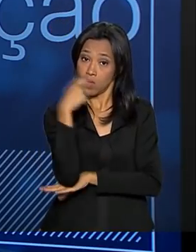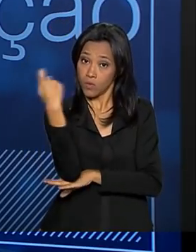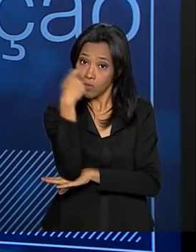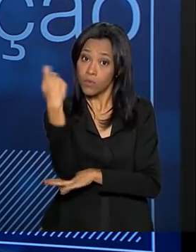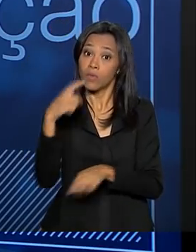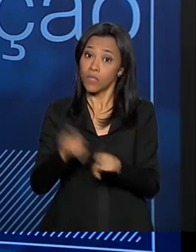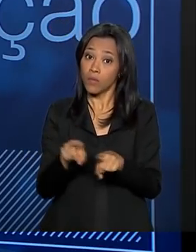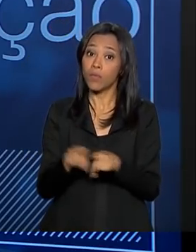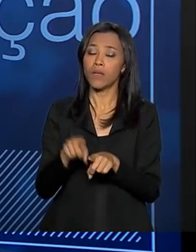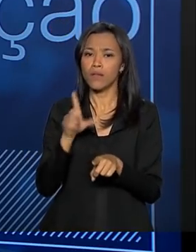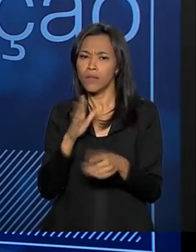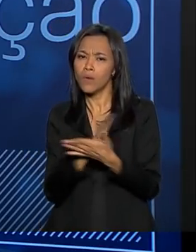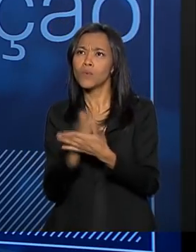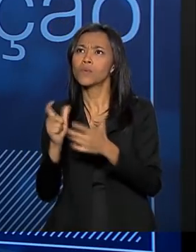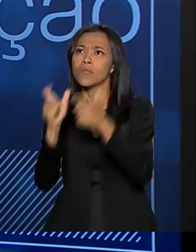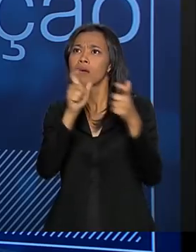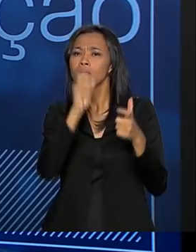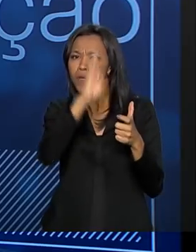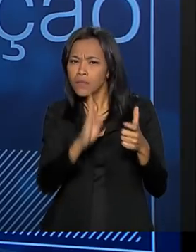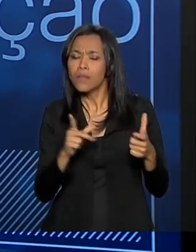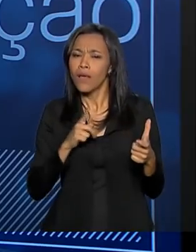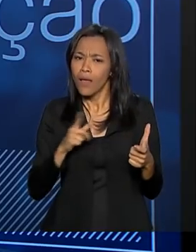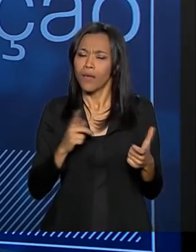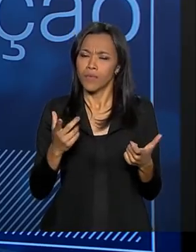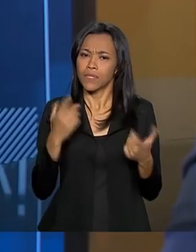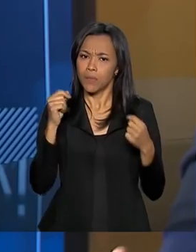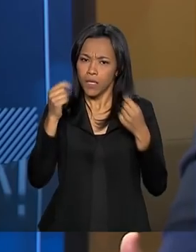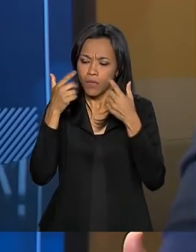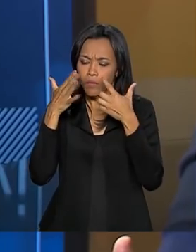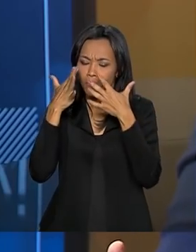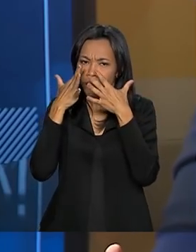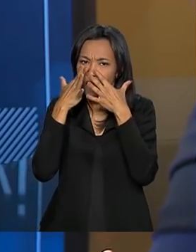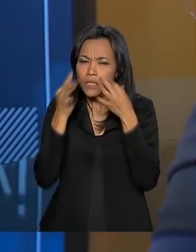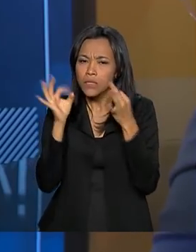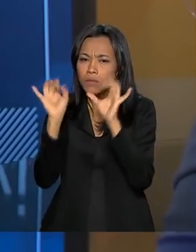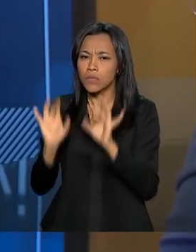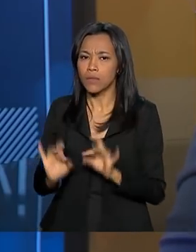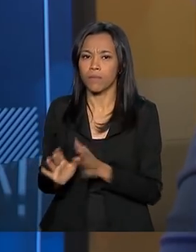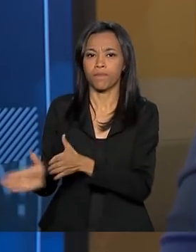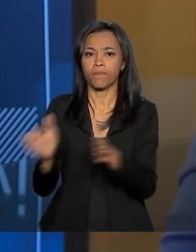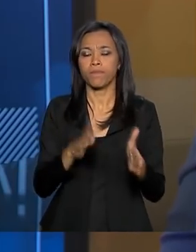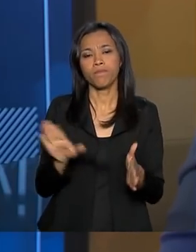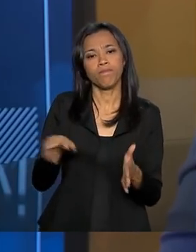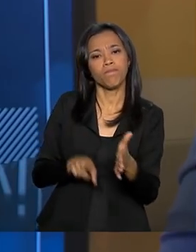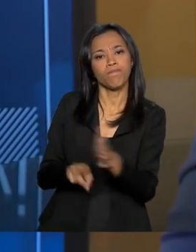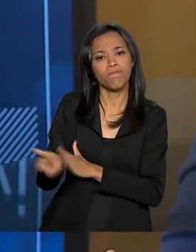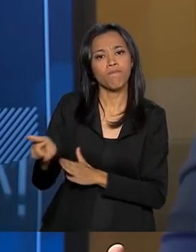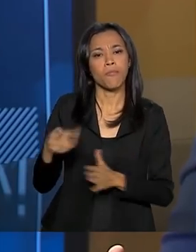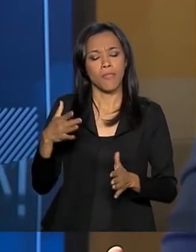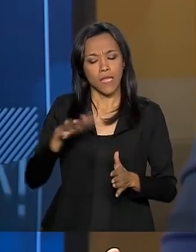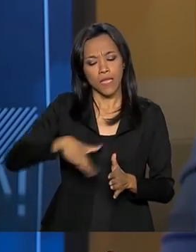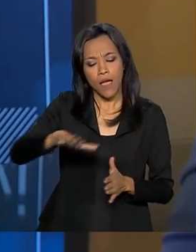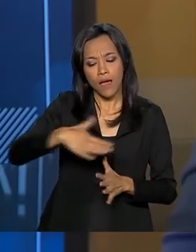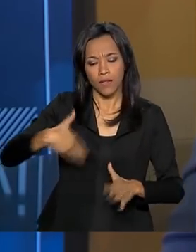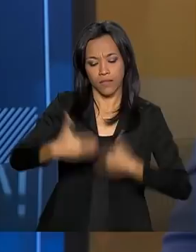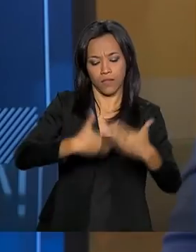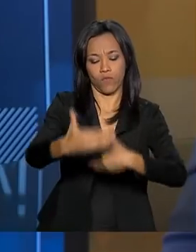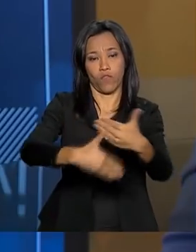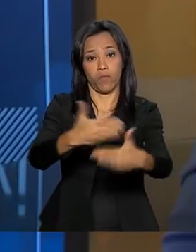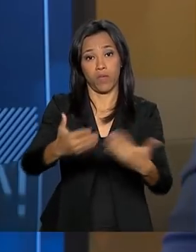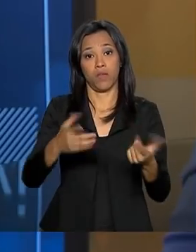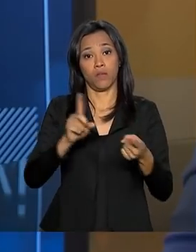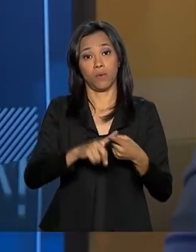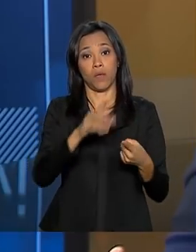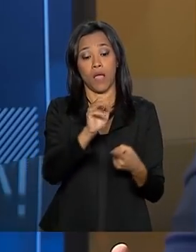é um olhar sempre privilegiado por parte do governo. Agora, falando nessa questão do desenvolvimento do setor agronegócio, agricultura